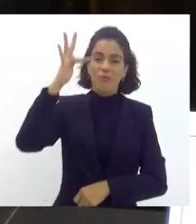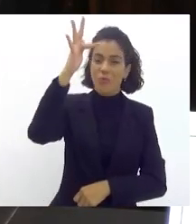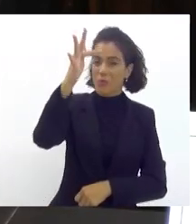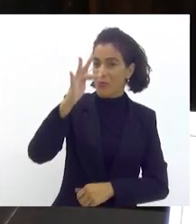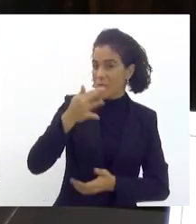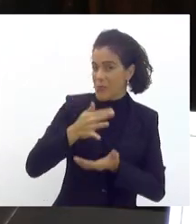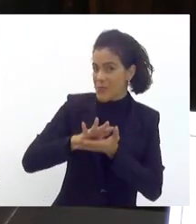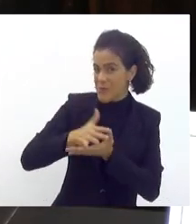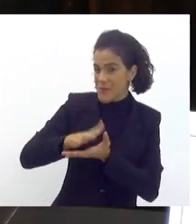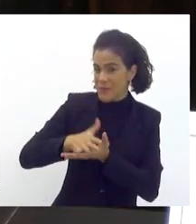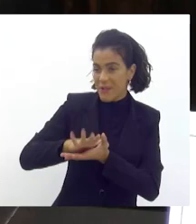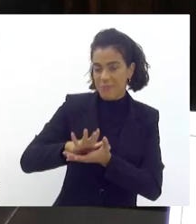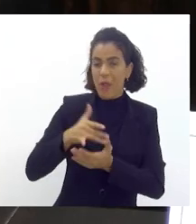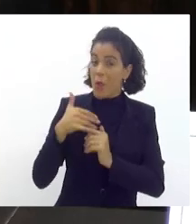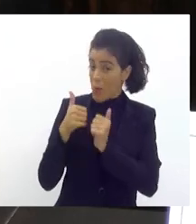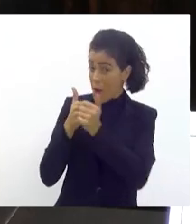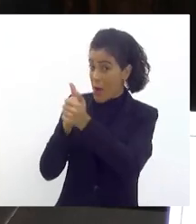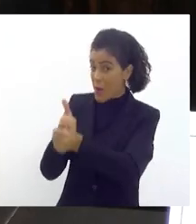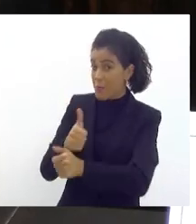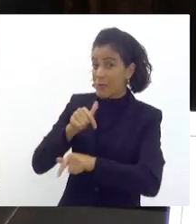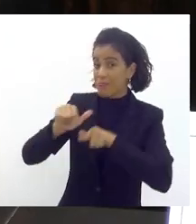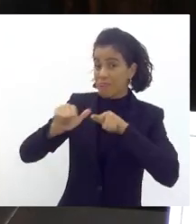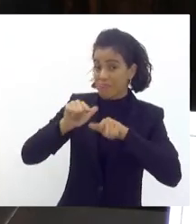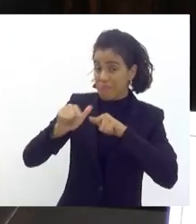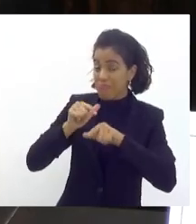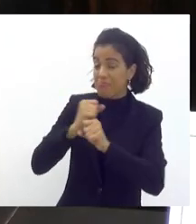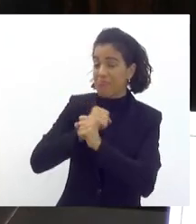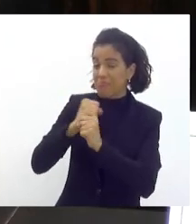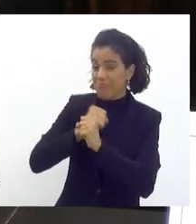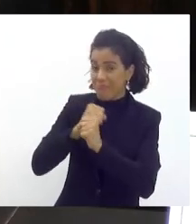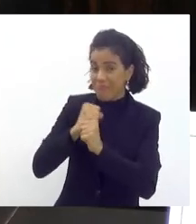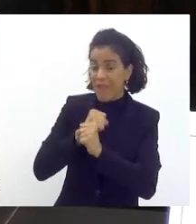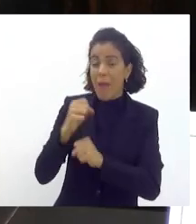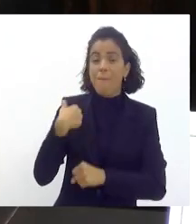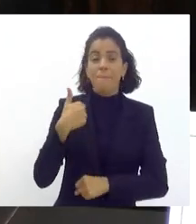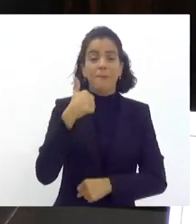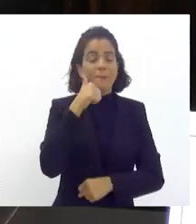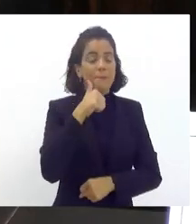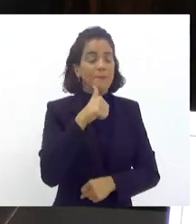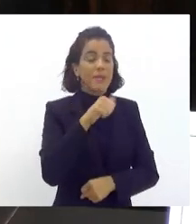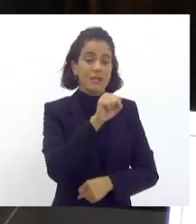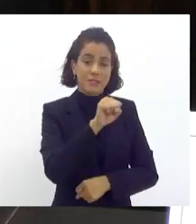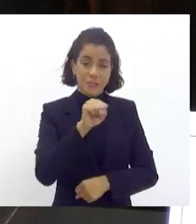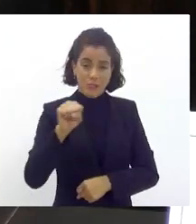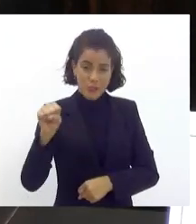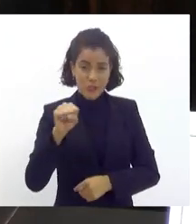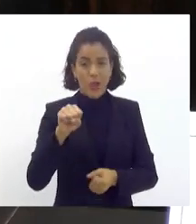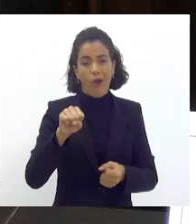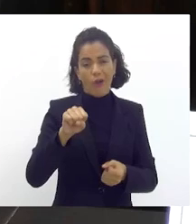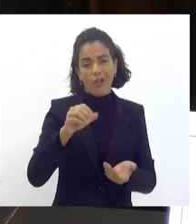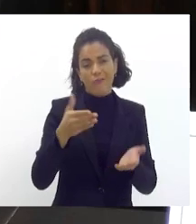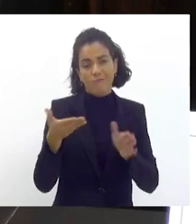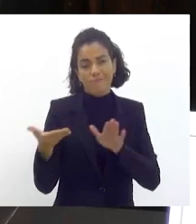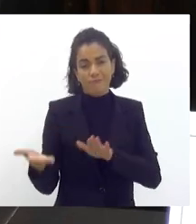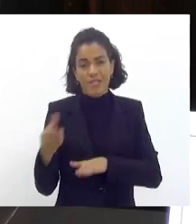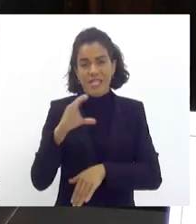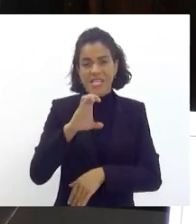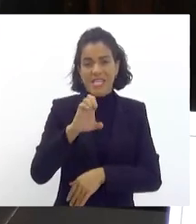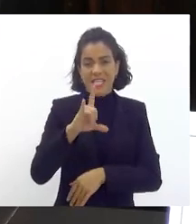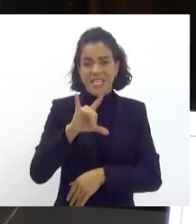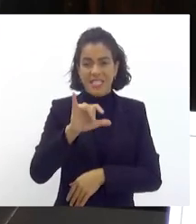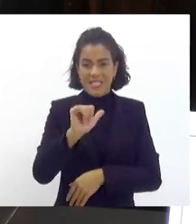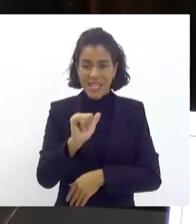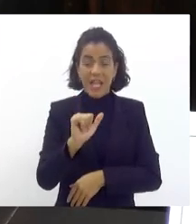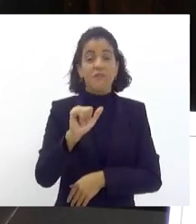parabenizar também que eu acompanho o seu trabalho há muitos anos a minha sogra falecida minha sogra Célia Célia Viana